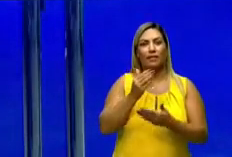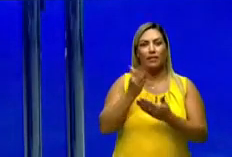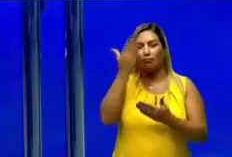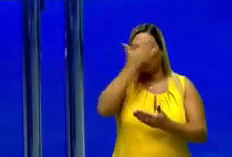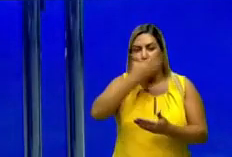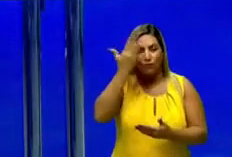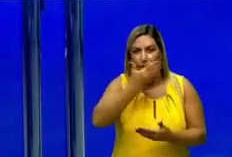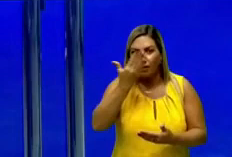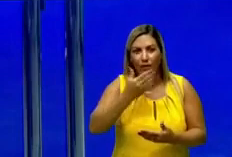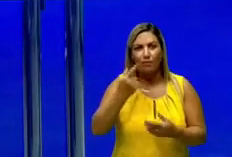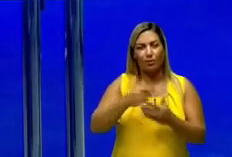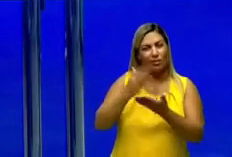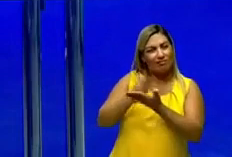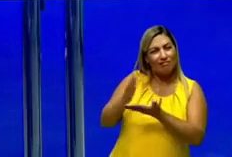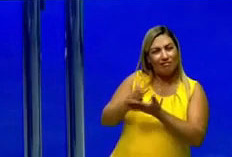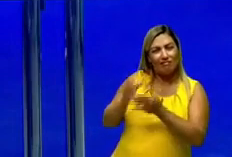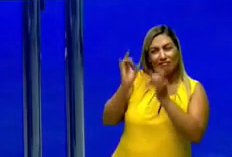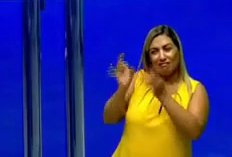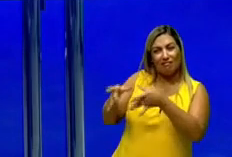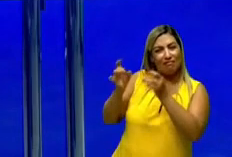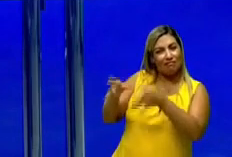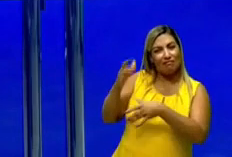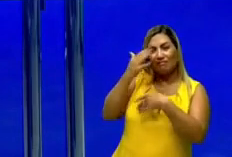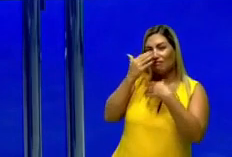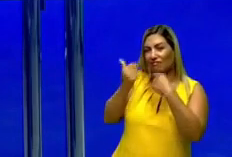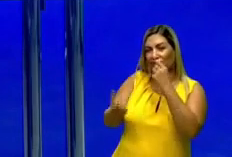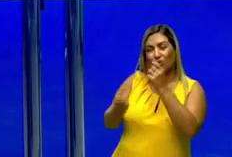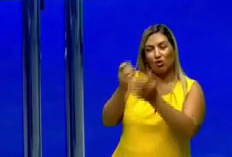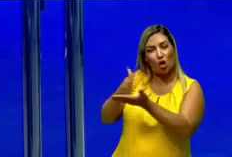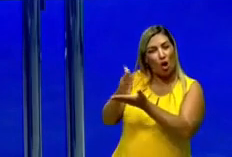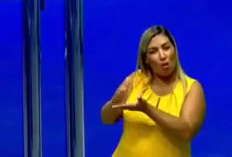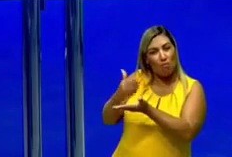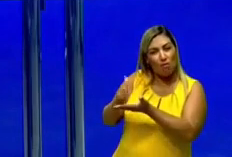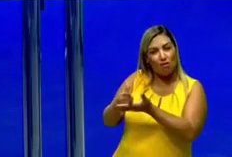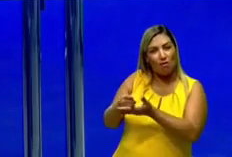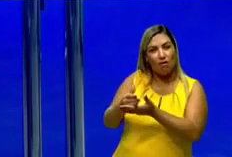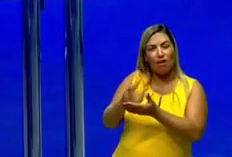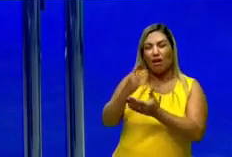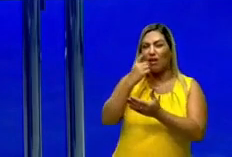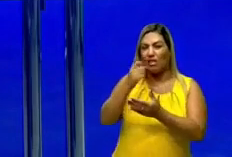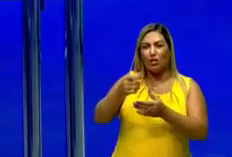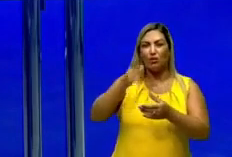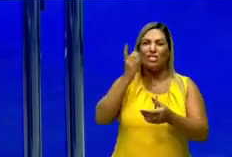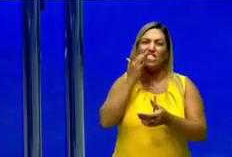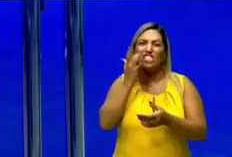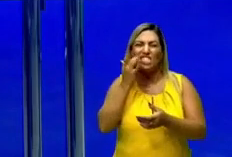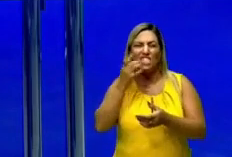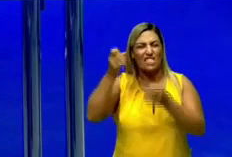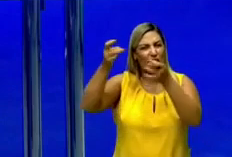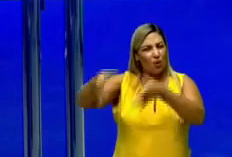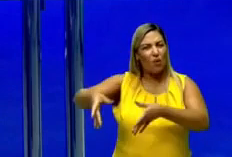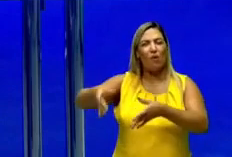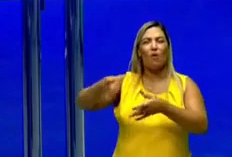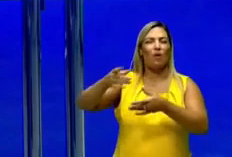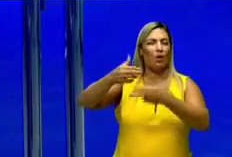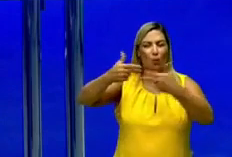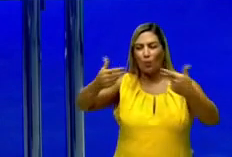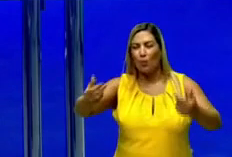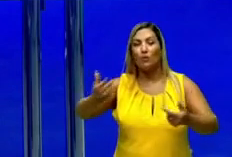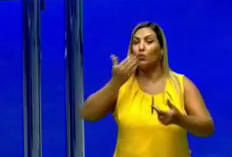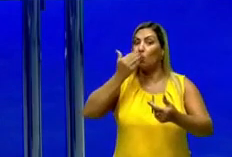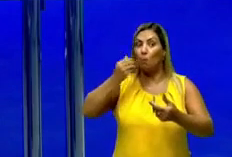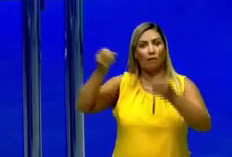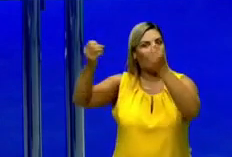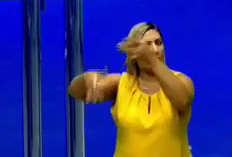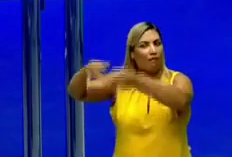Porque o desperdício, além de todas essas embalagens que vão parar no lixo, a gente tem também comida que vai parar no lixo.